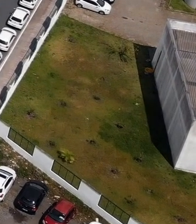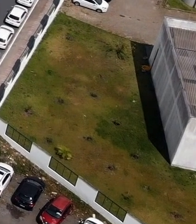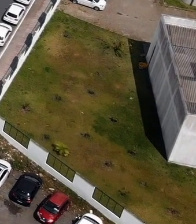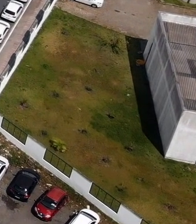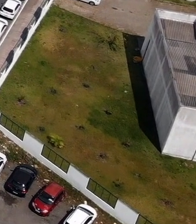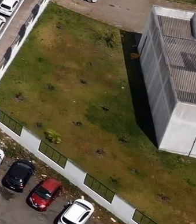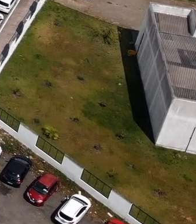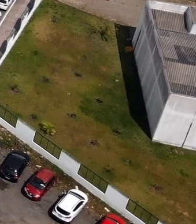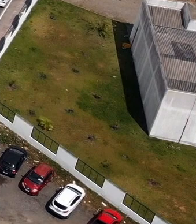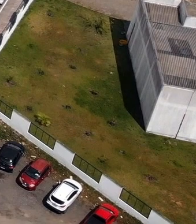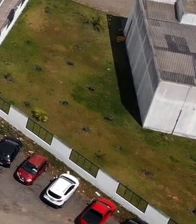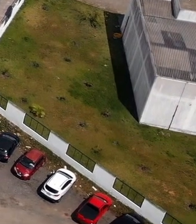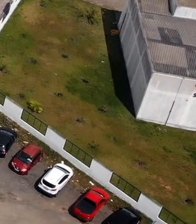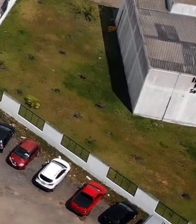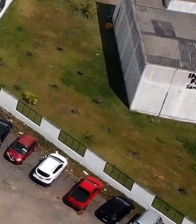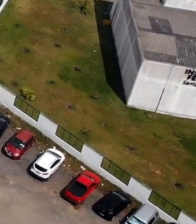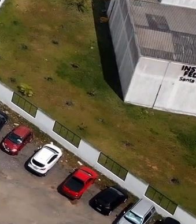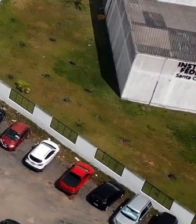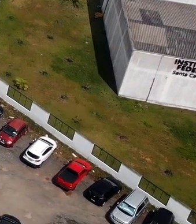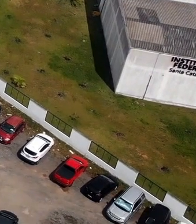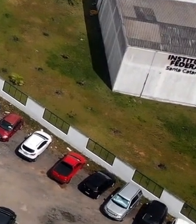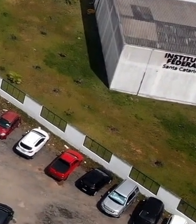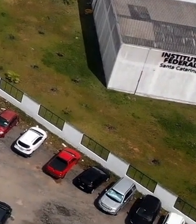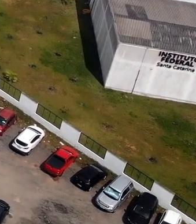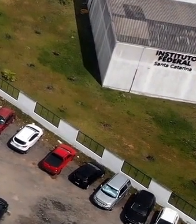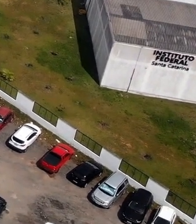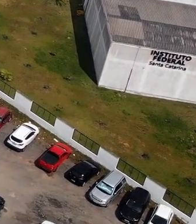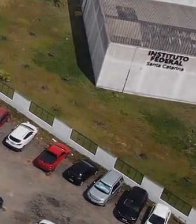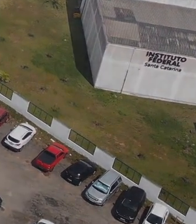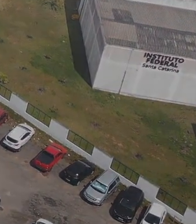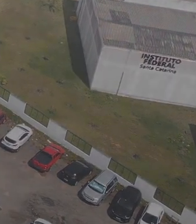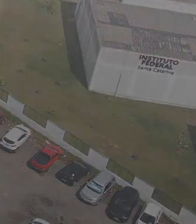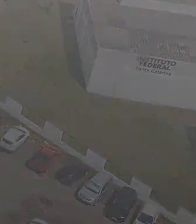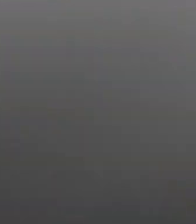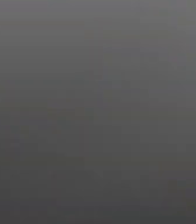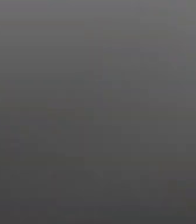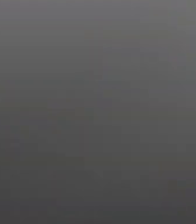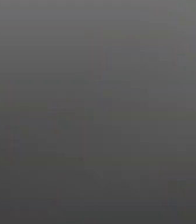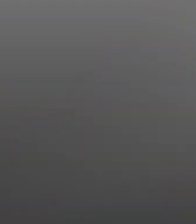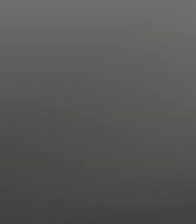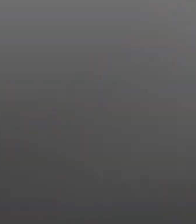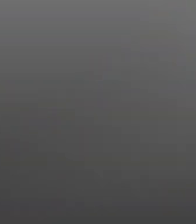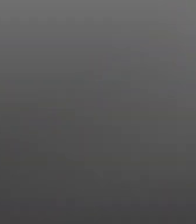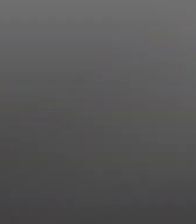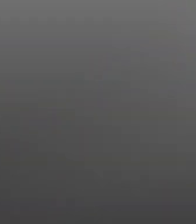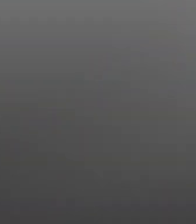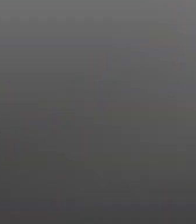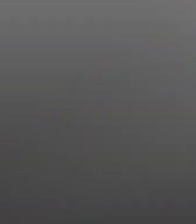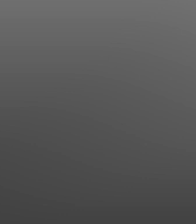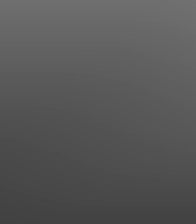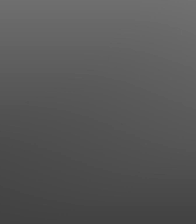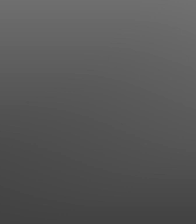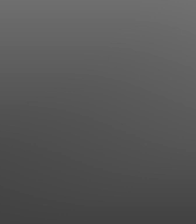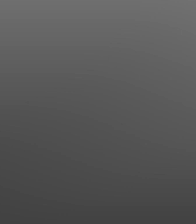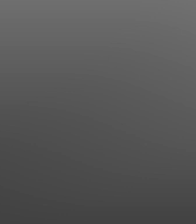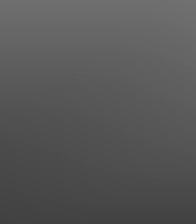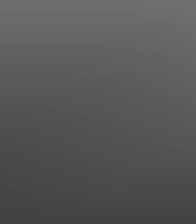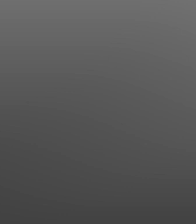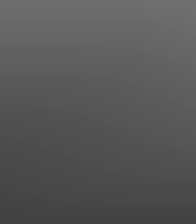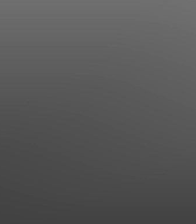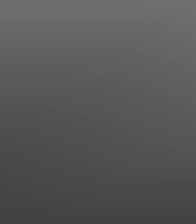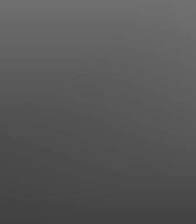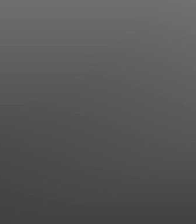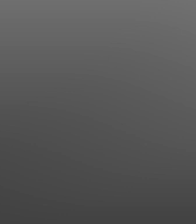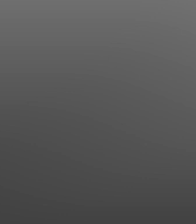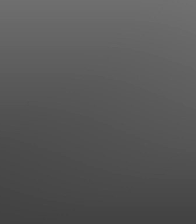Acompanhe todo o conteúdo do Poder Legislativo Nas redes sociais Arroba Câmara Itajaí